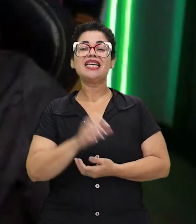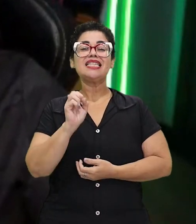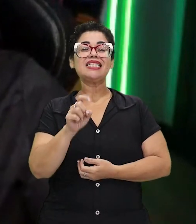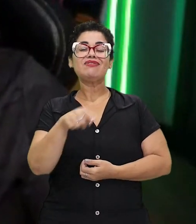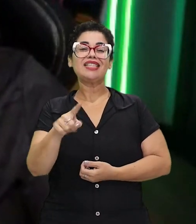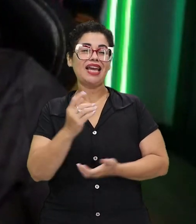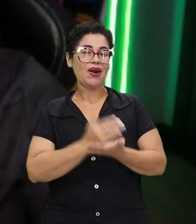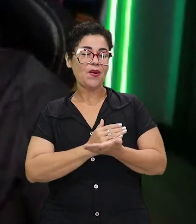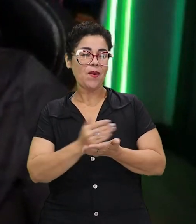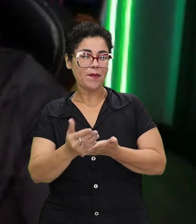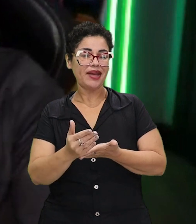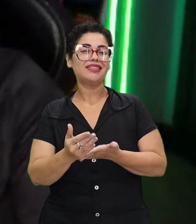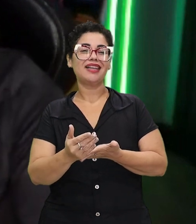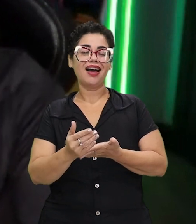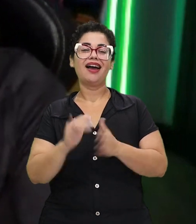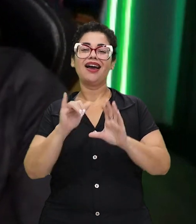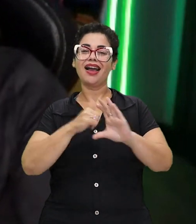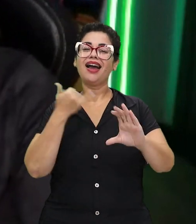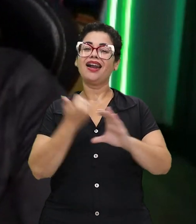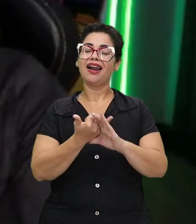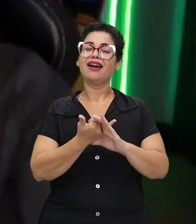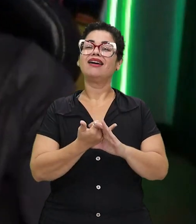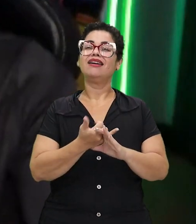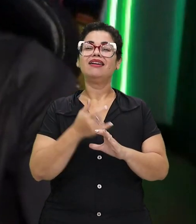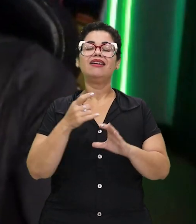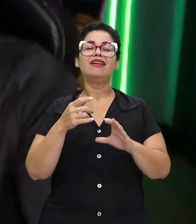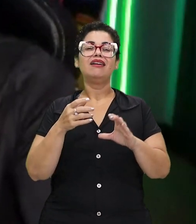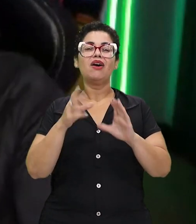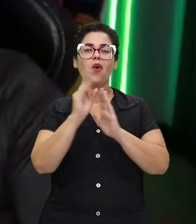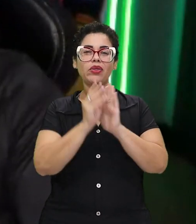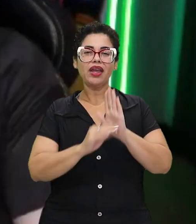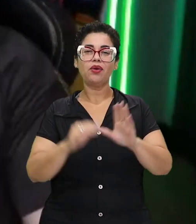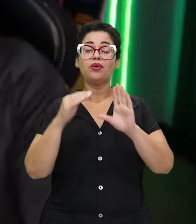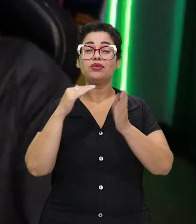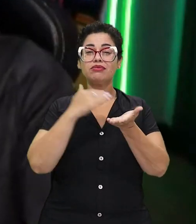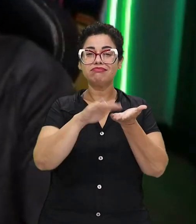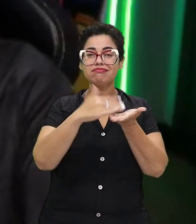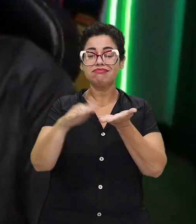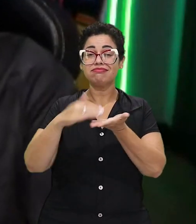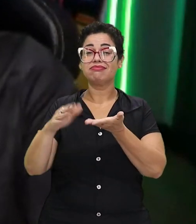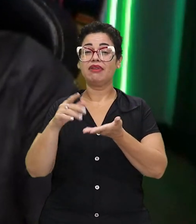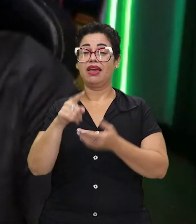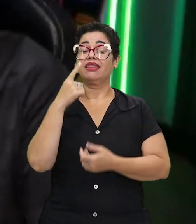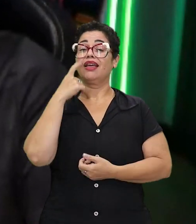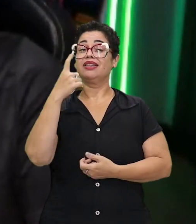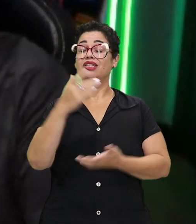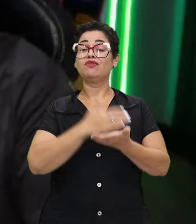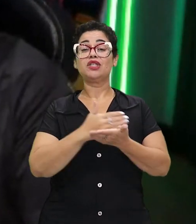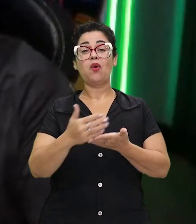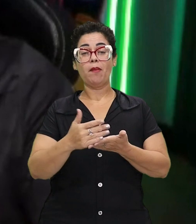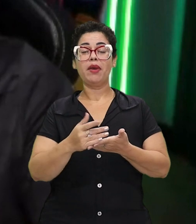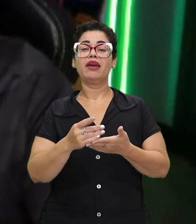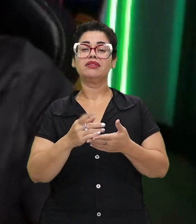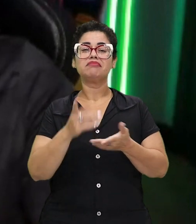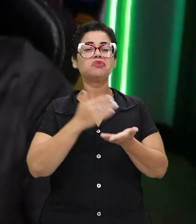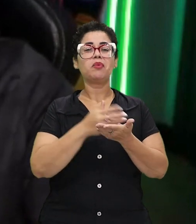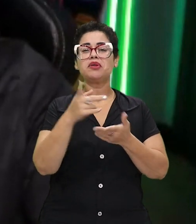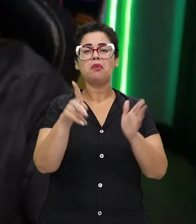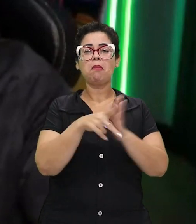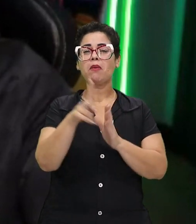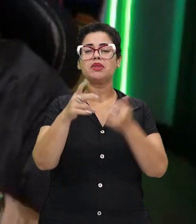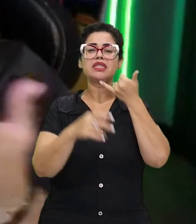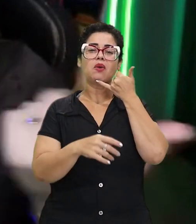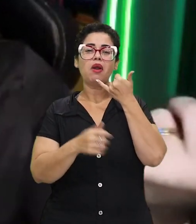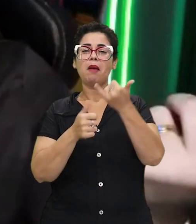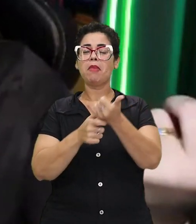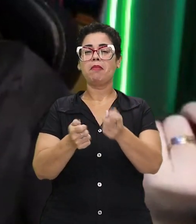essa, tá? Para quem quer iniciar um canal no YouTube, com a produção de conteúdo, eu acho interessante começar com o mínimo, pô, hoje em dia,